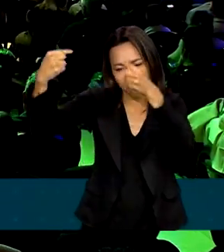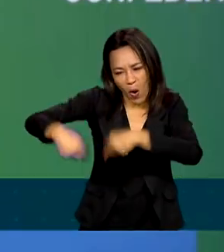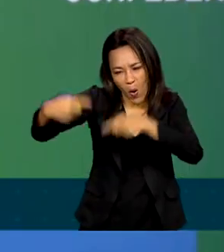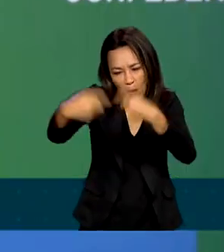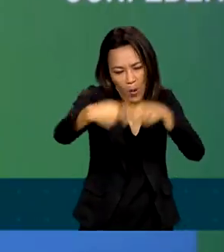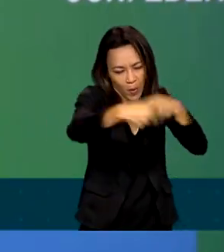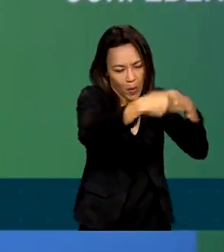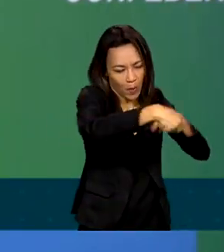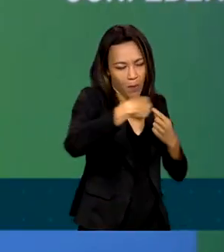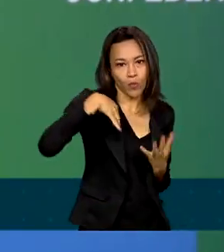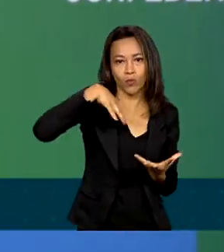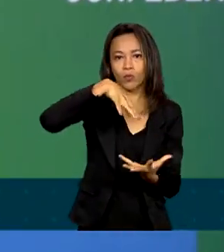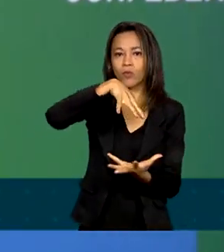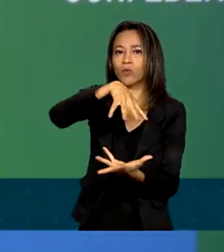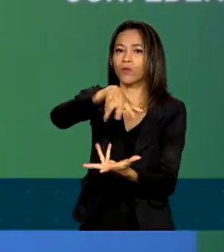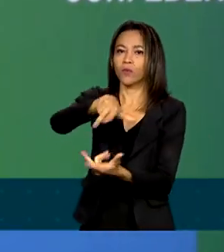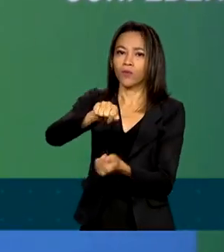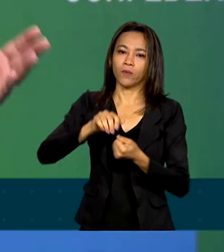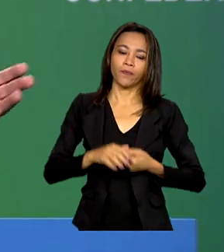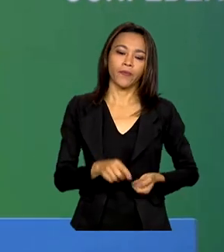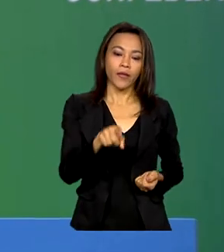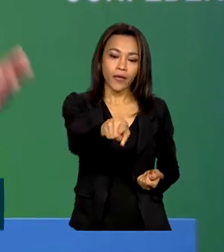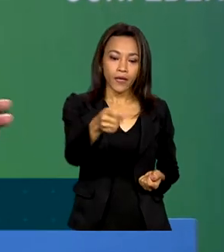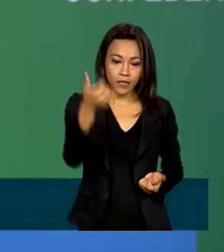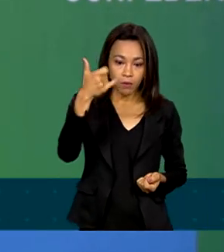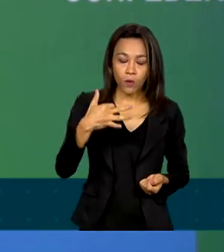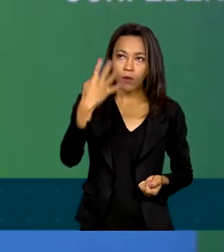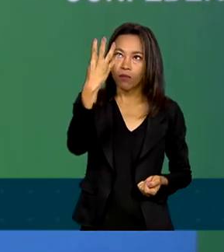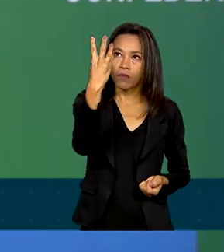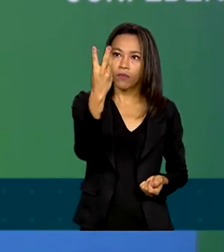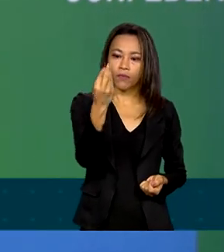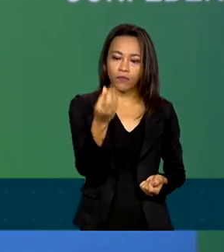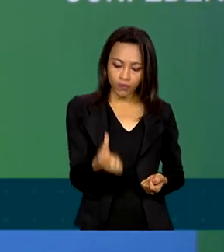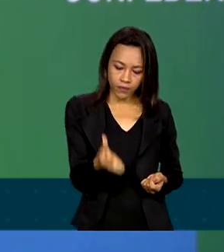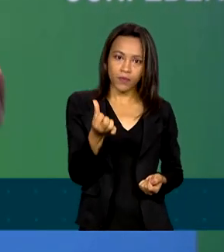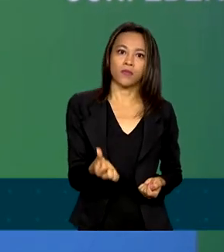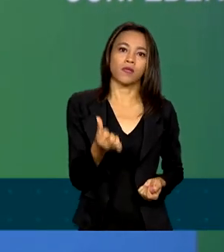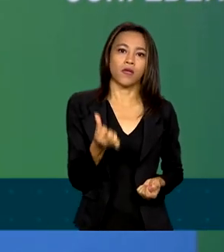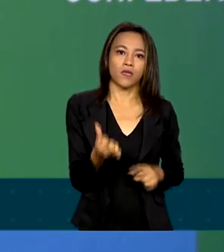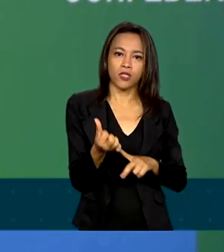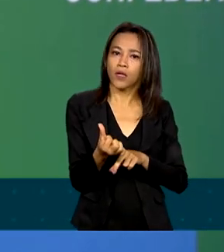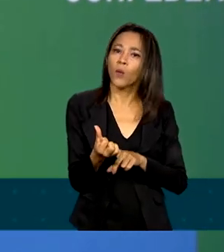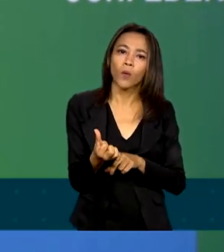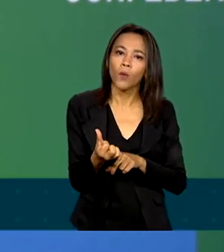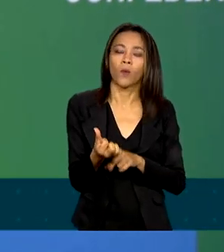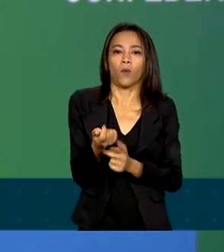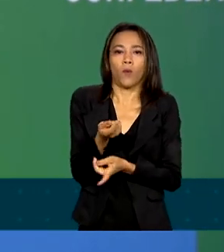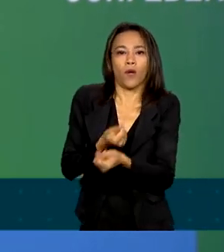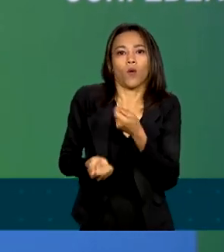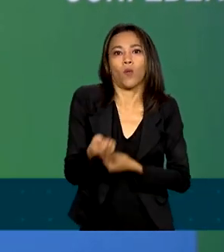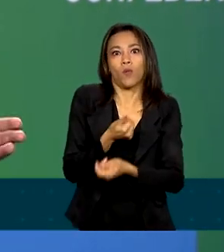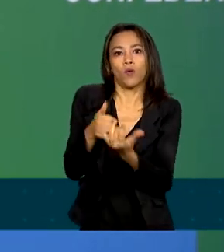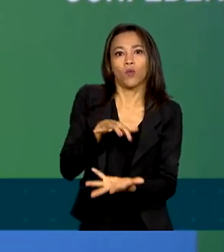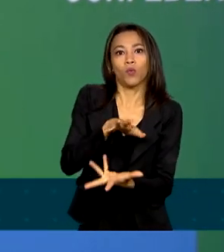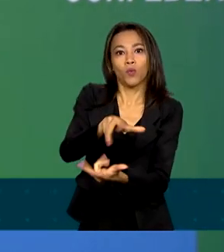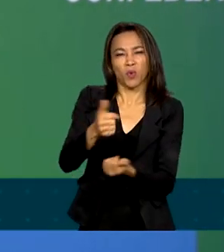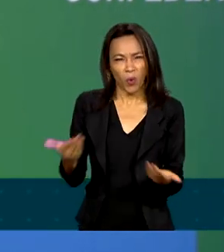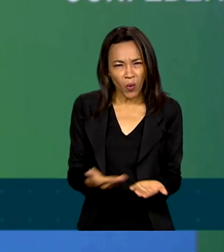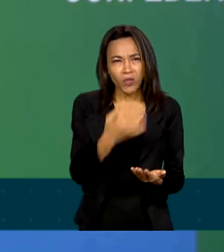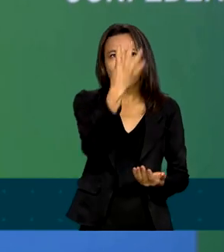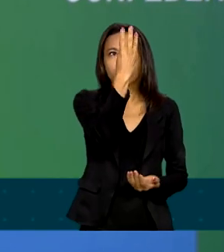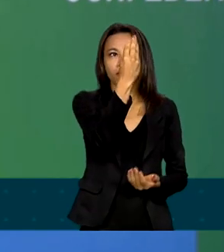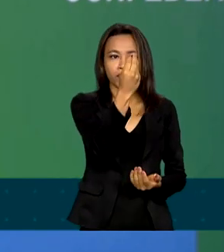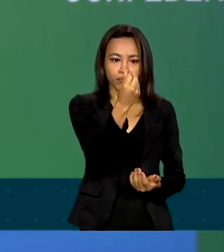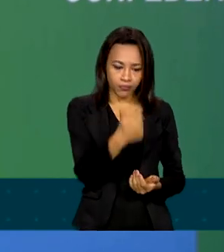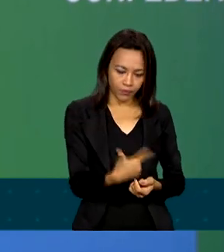mundo. Chegamos a figurar na sexta posição dentre as maiores economias do mundo. Hoje nós estamos na décima